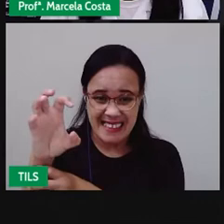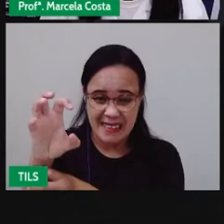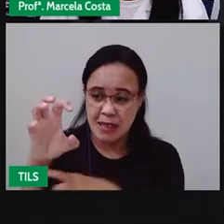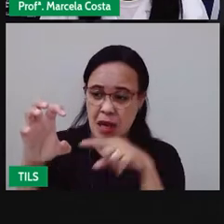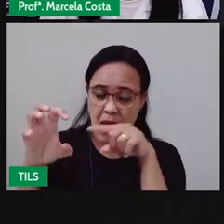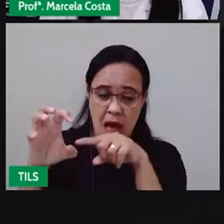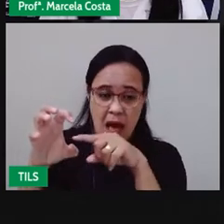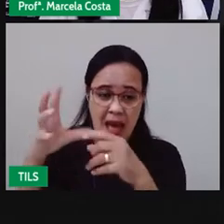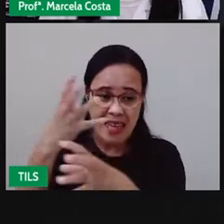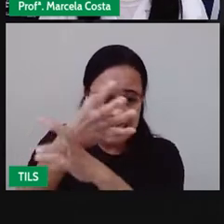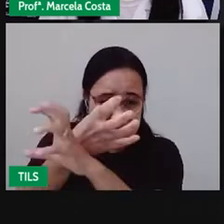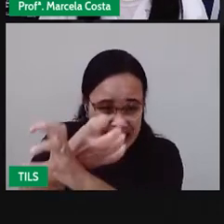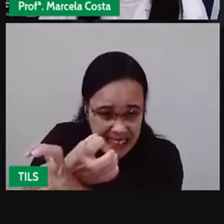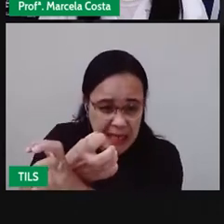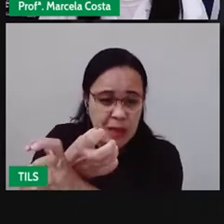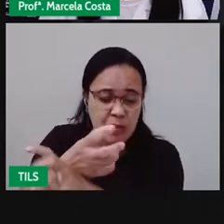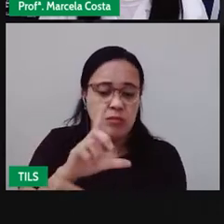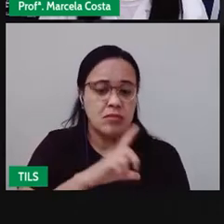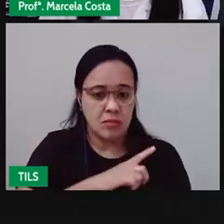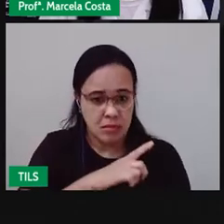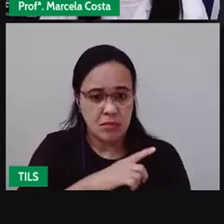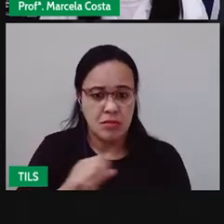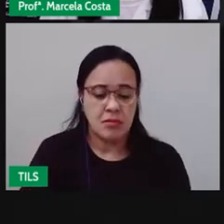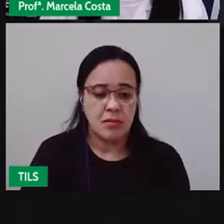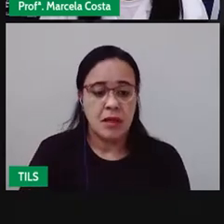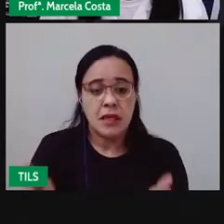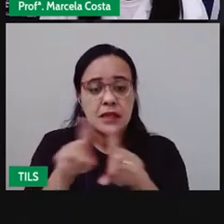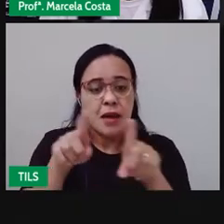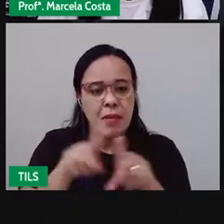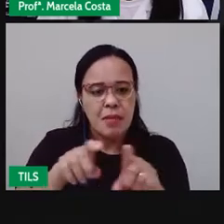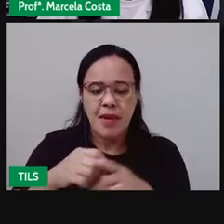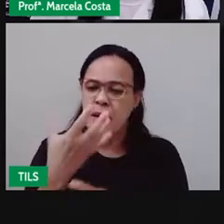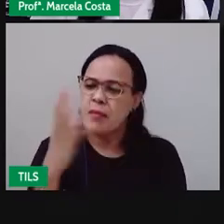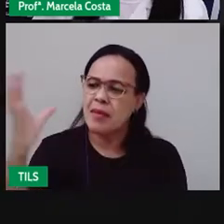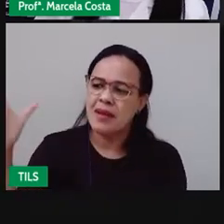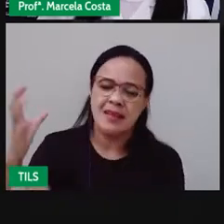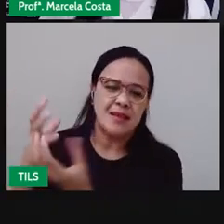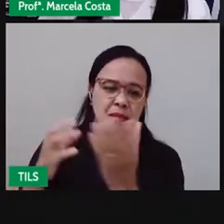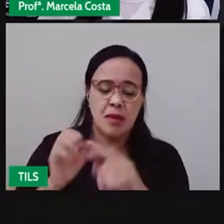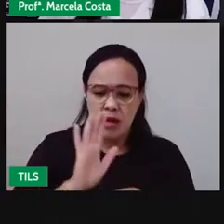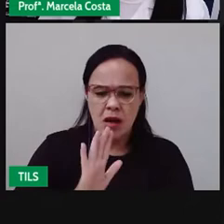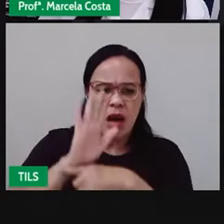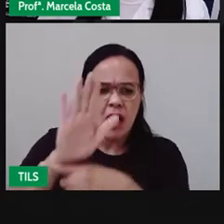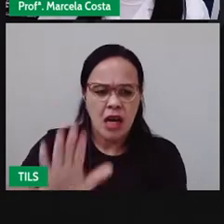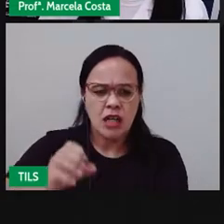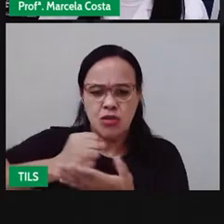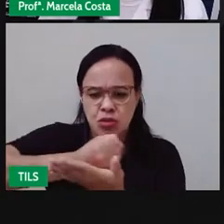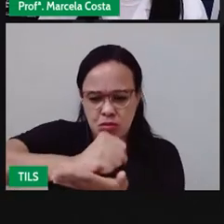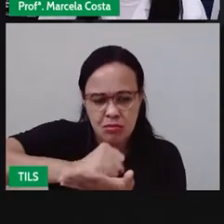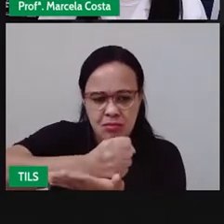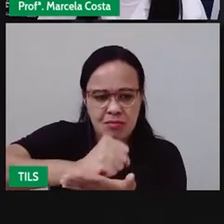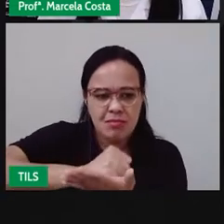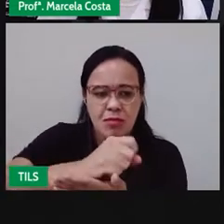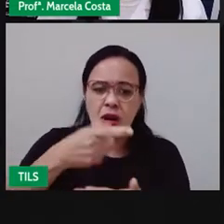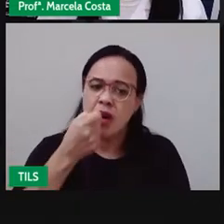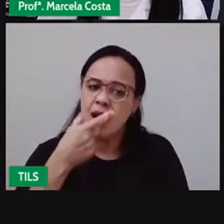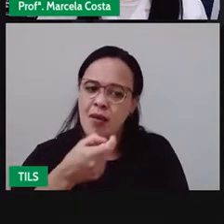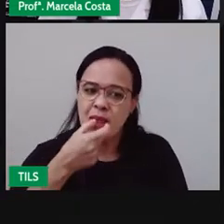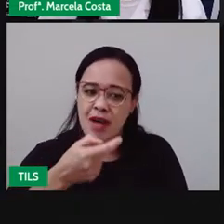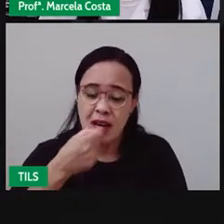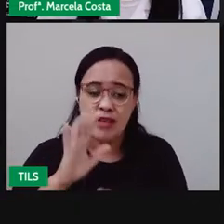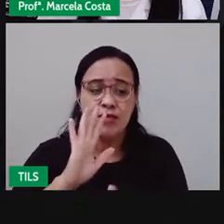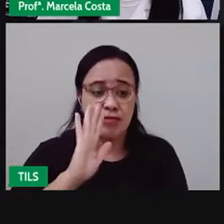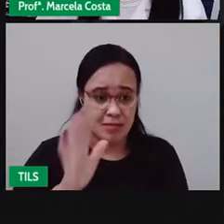funeridades, inclusive medicinais. No entanto, essa vegetação vem sendo alterada pelas atividades agropecuárias.